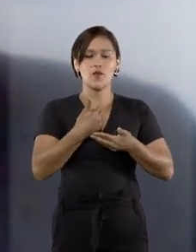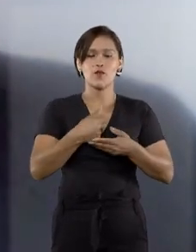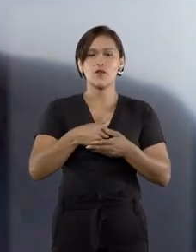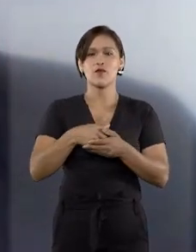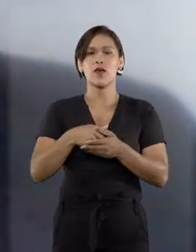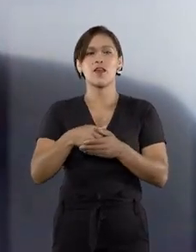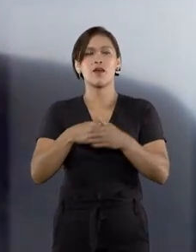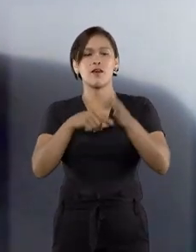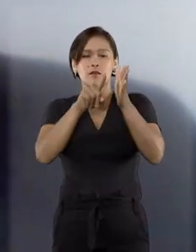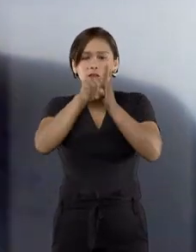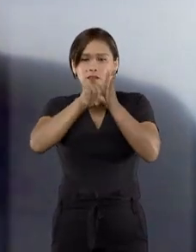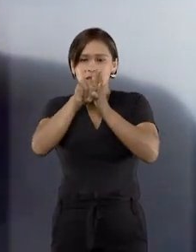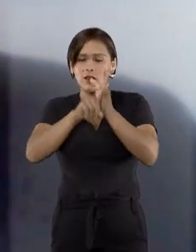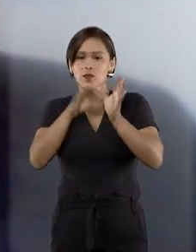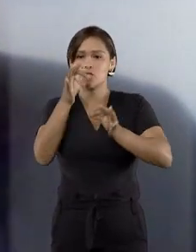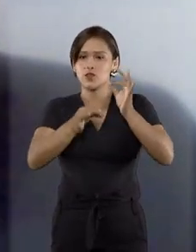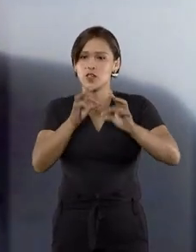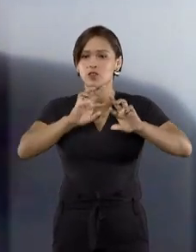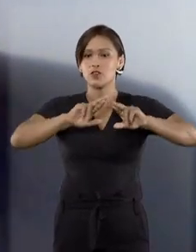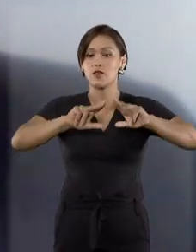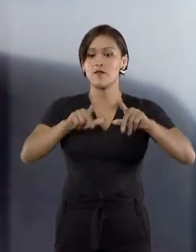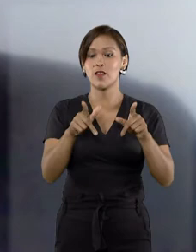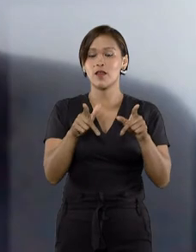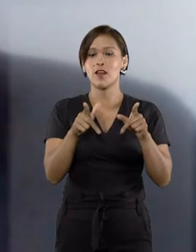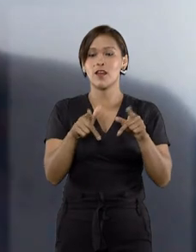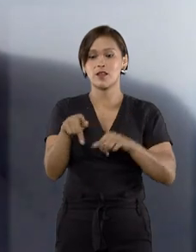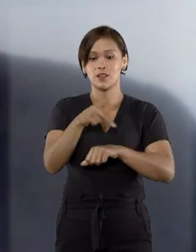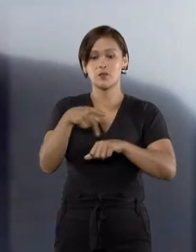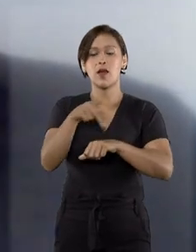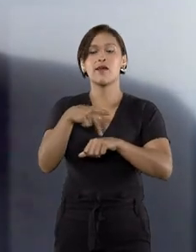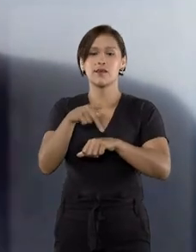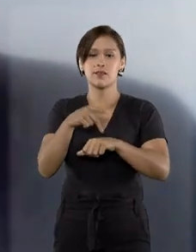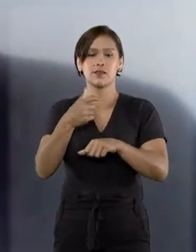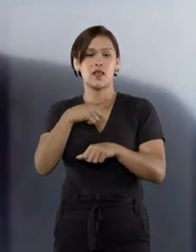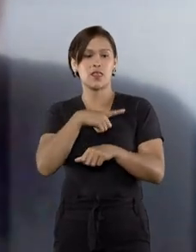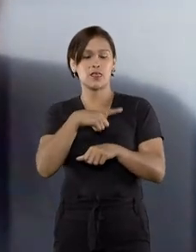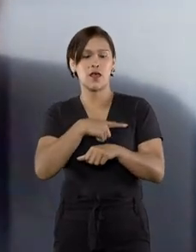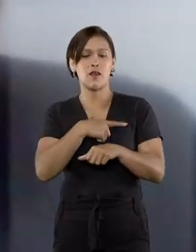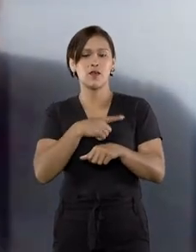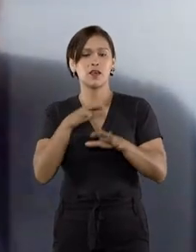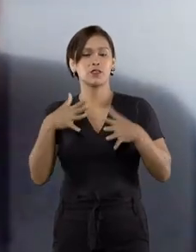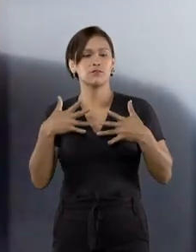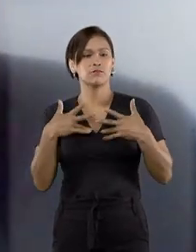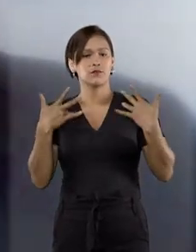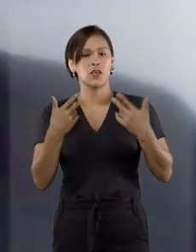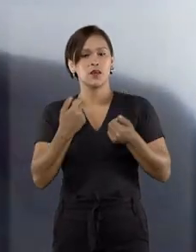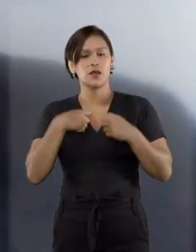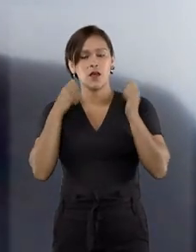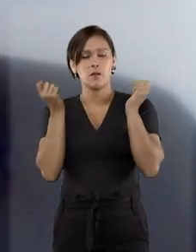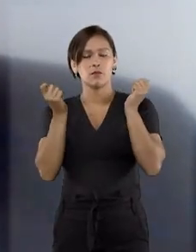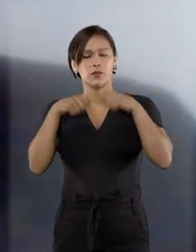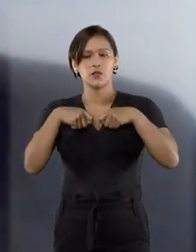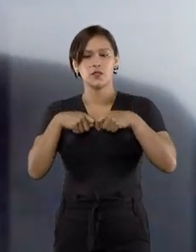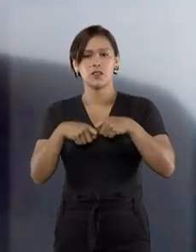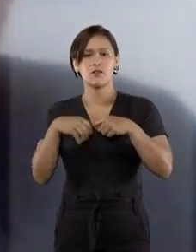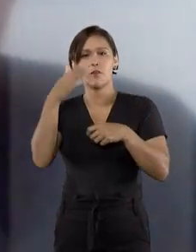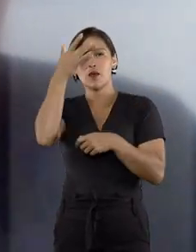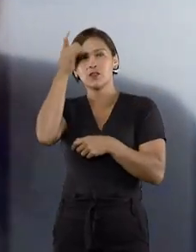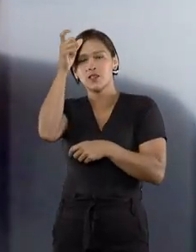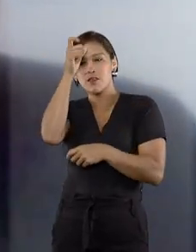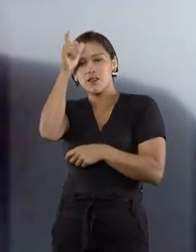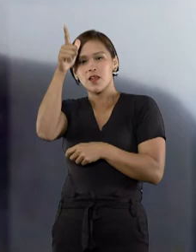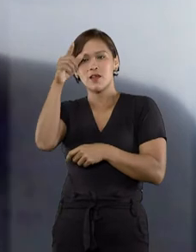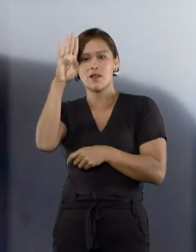pesquisadores e juristas de diferentes nações, são aspectos que nos estimulam e que servem para o amadurecimento